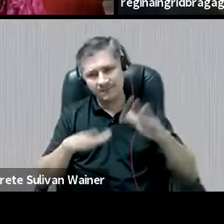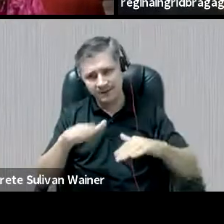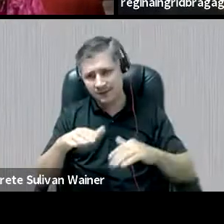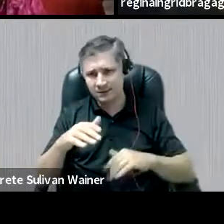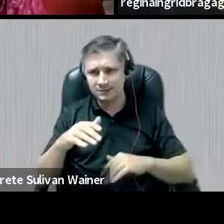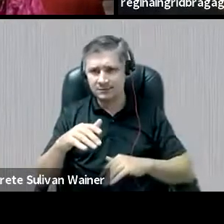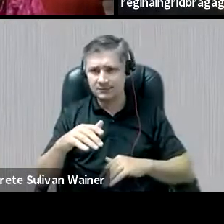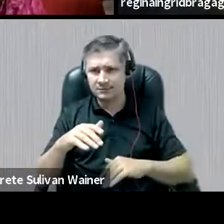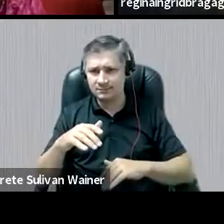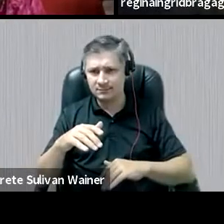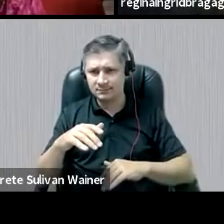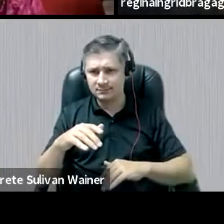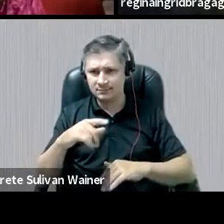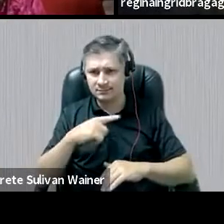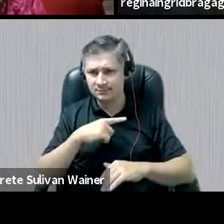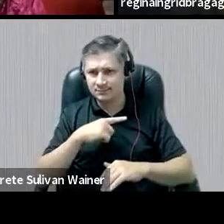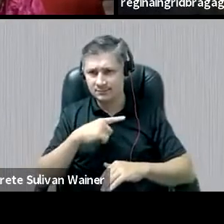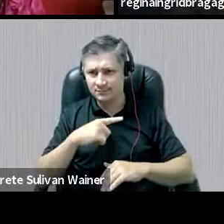as outras, né,